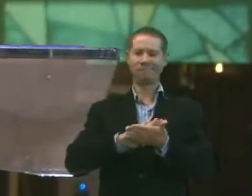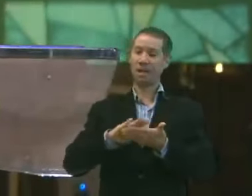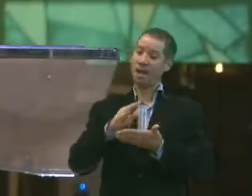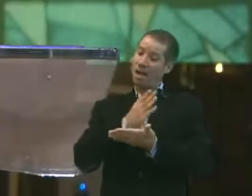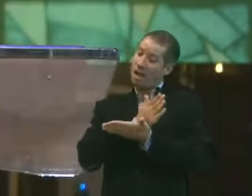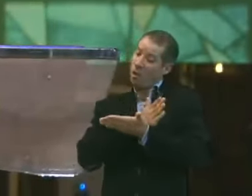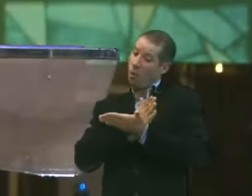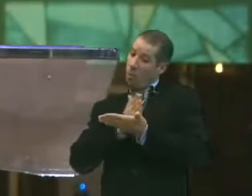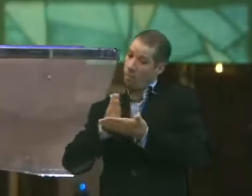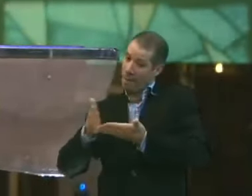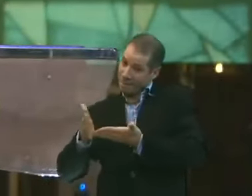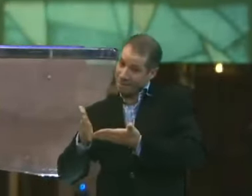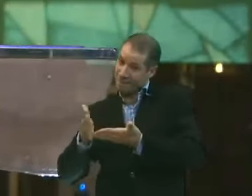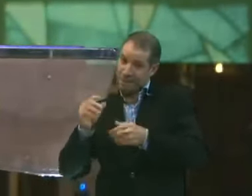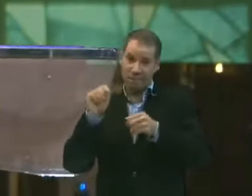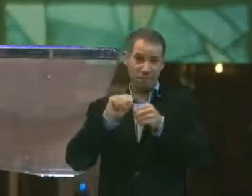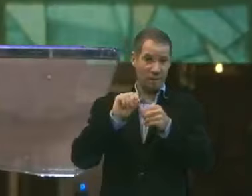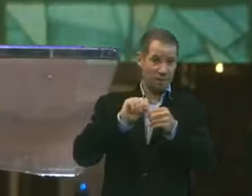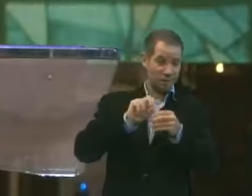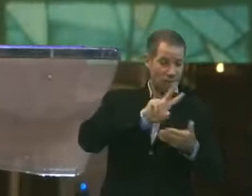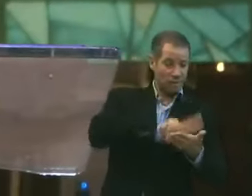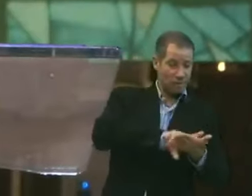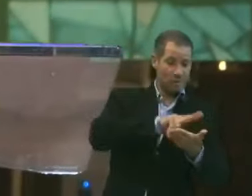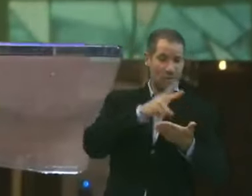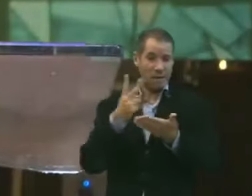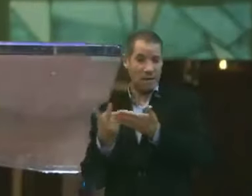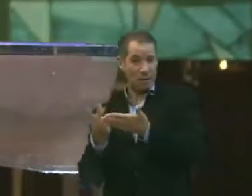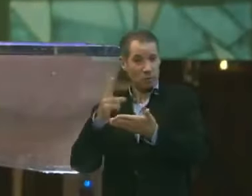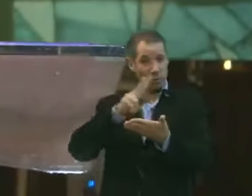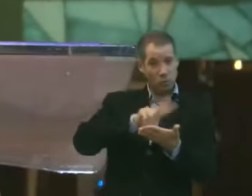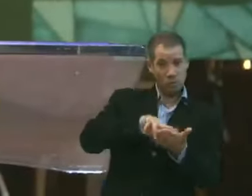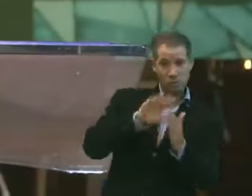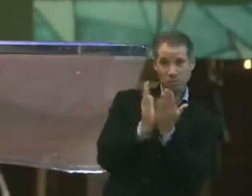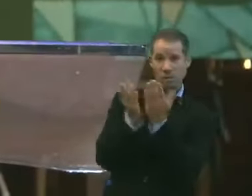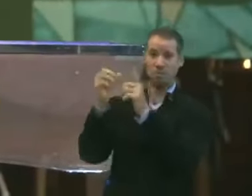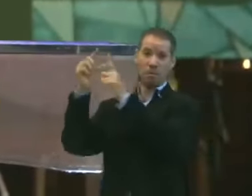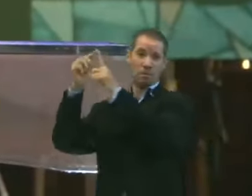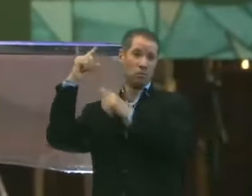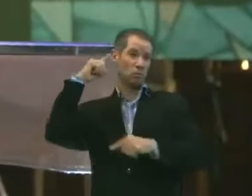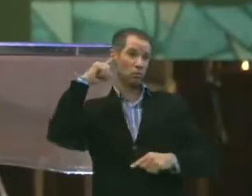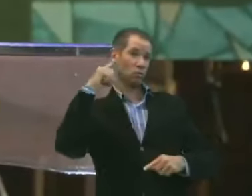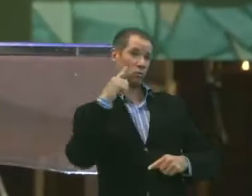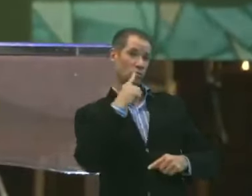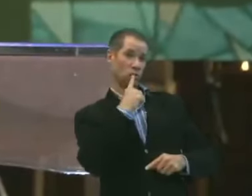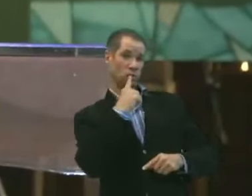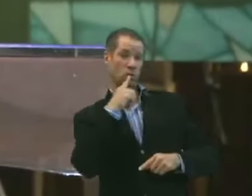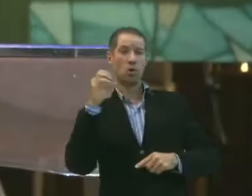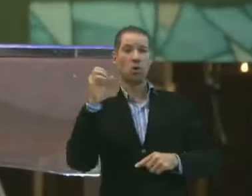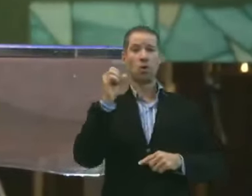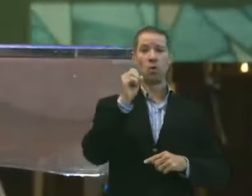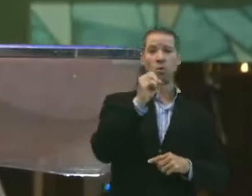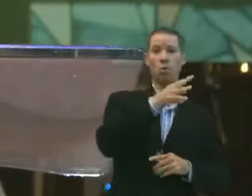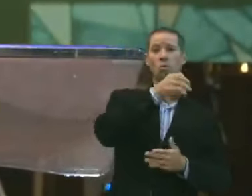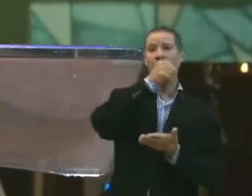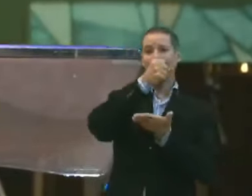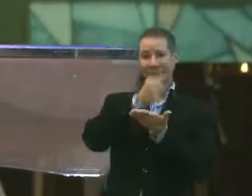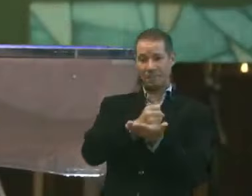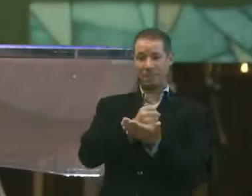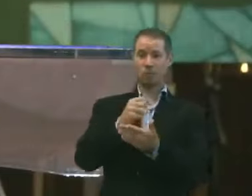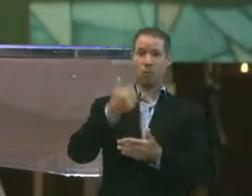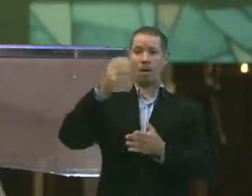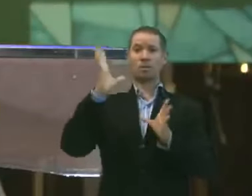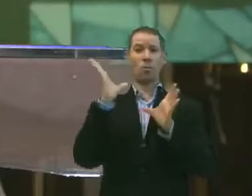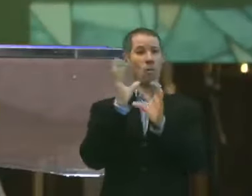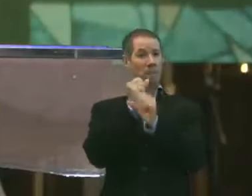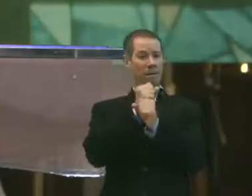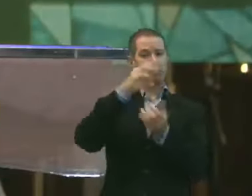eu comecei em uma época a fazer uma tradução da Bíblia para os surdos. Fiz um novo testamento quase completo. Só